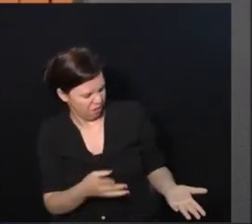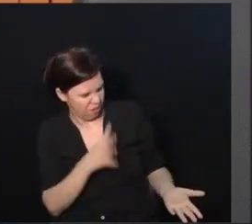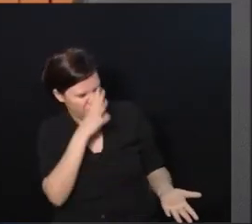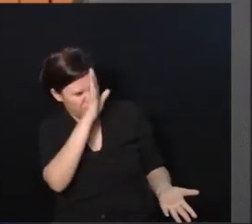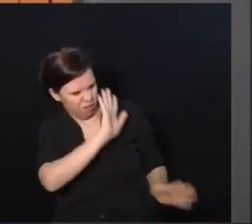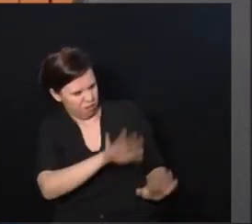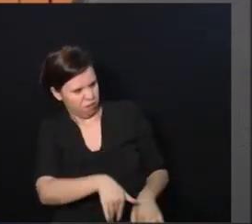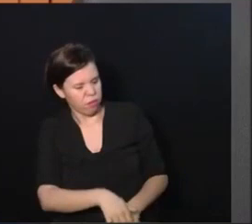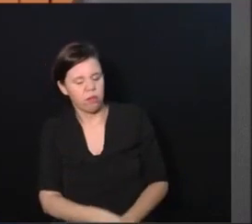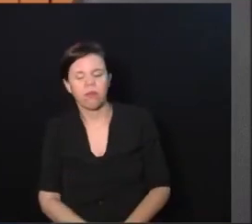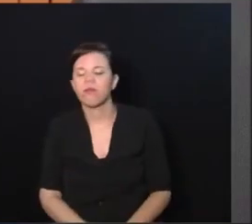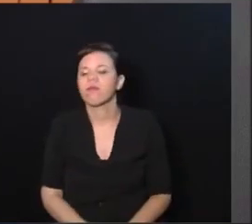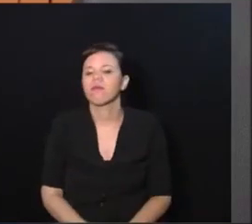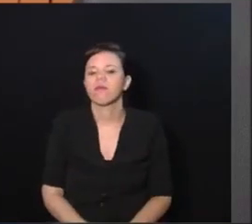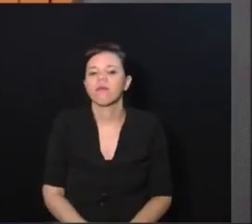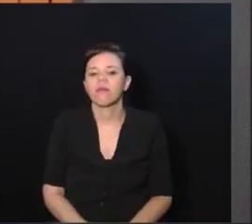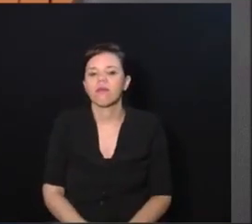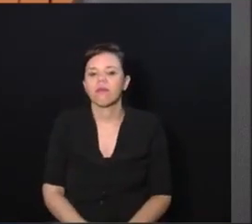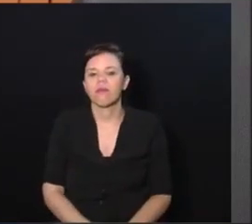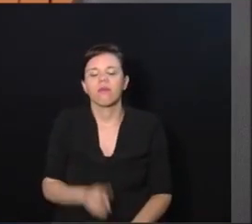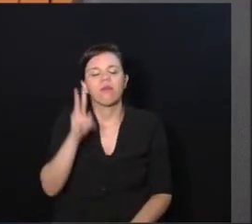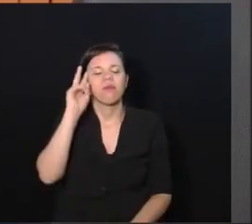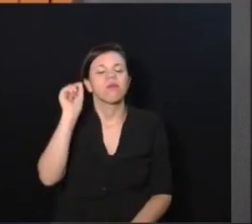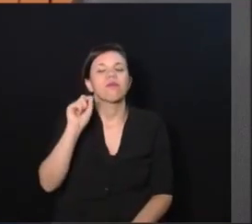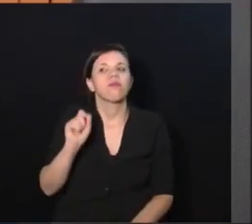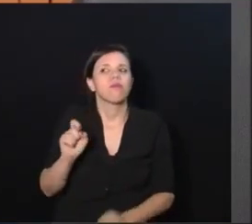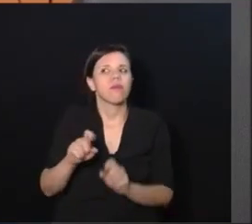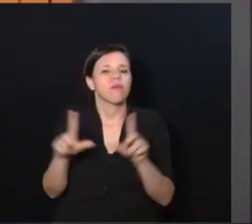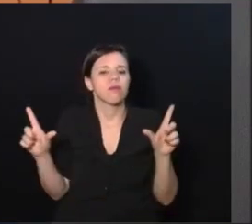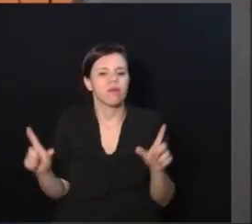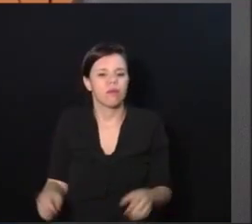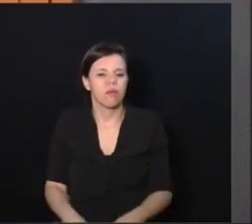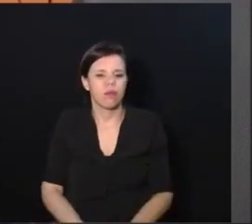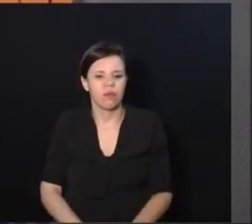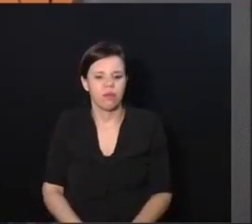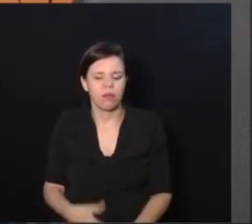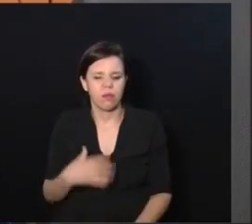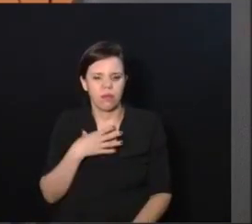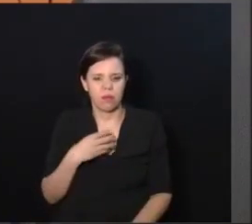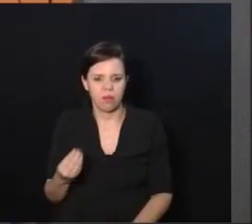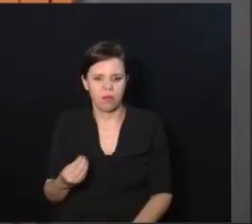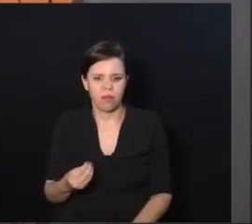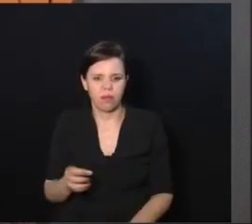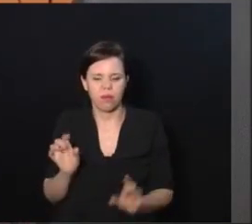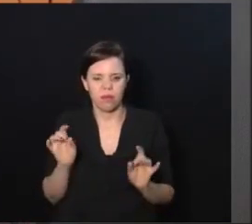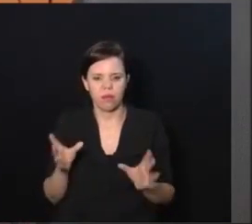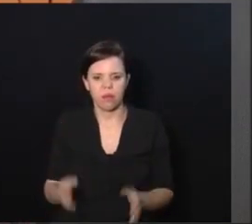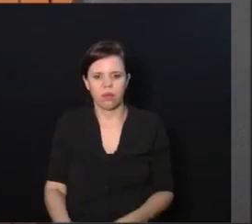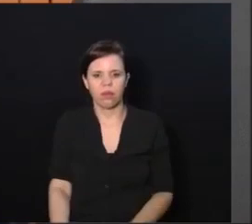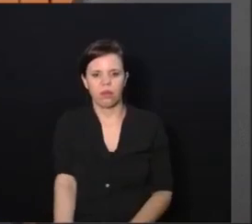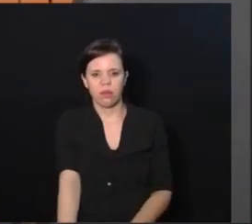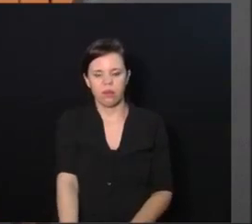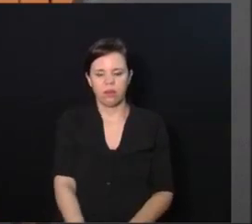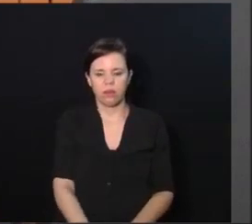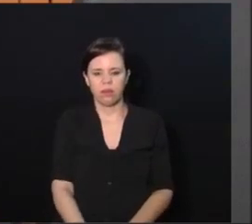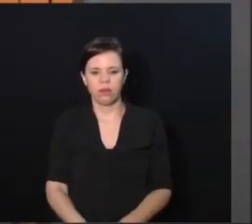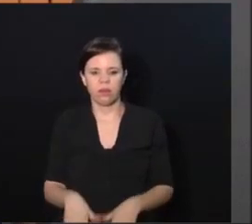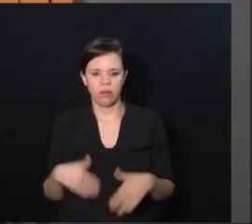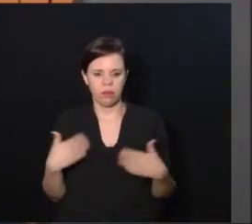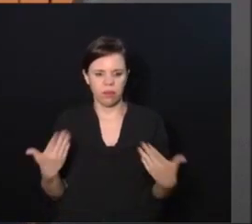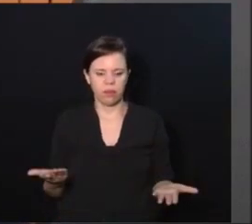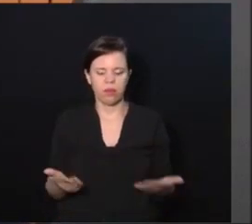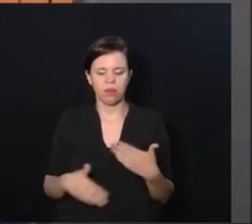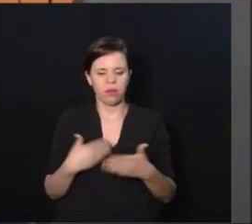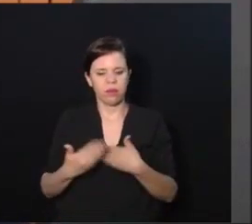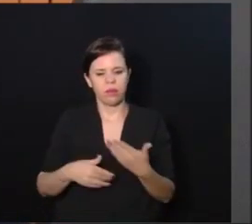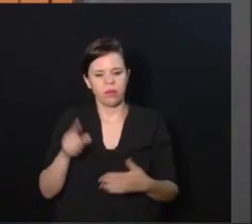Bem, deixa eu ver o que tem nesse slide aqui, que eu nem lembro mais onde é que eu estava. Ah, da minha filha, da história do especial. aí, um belo